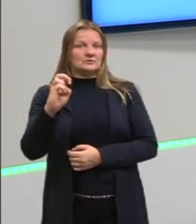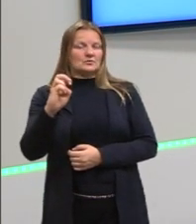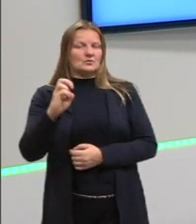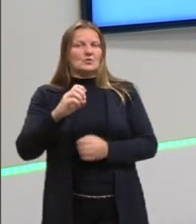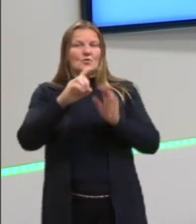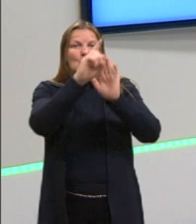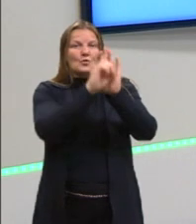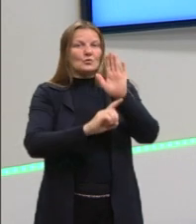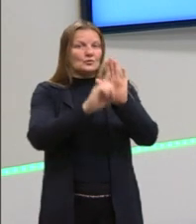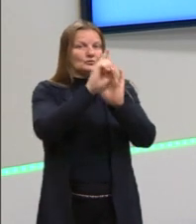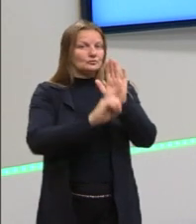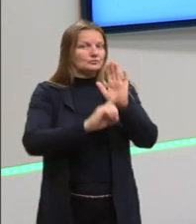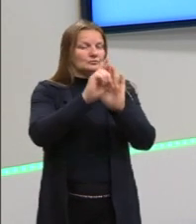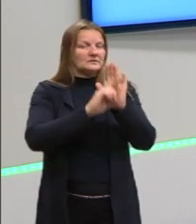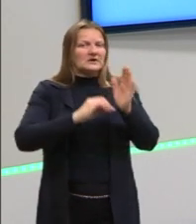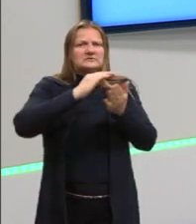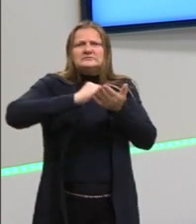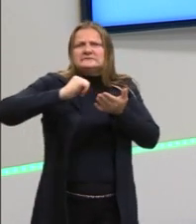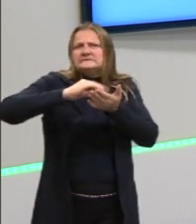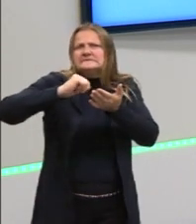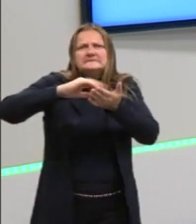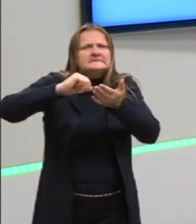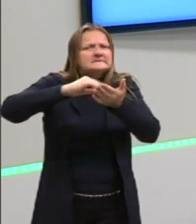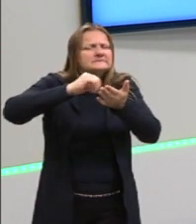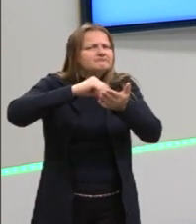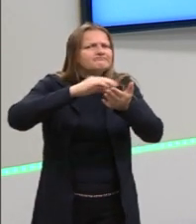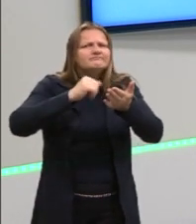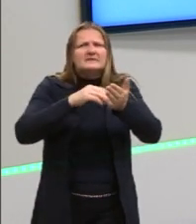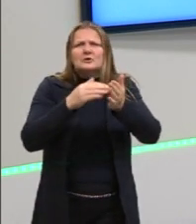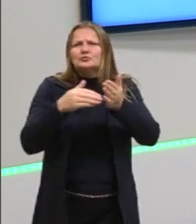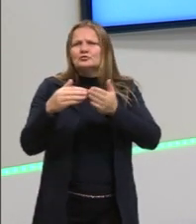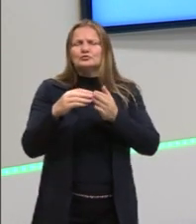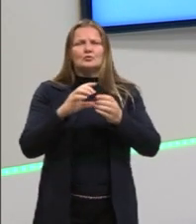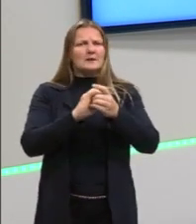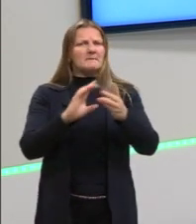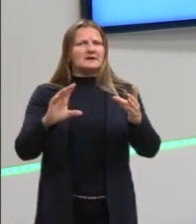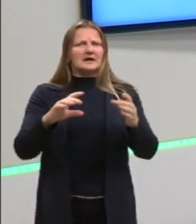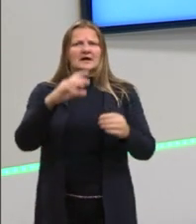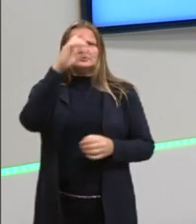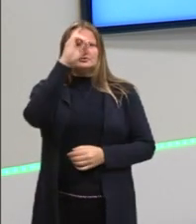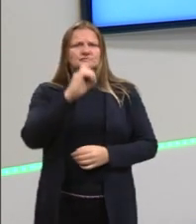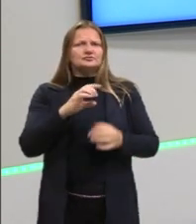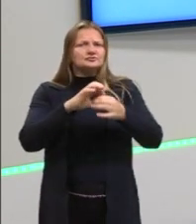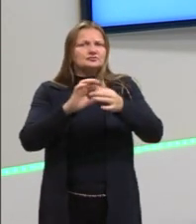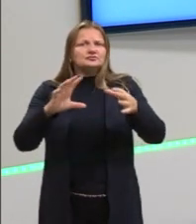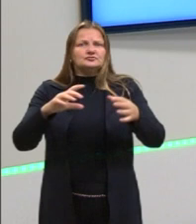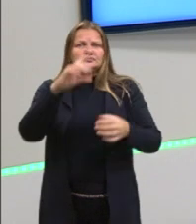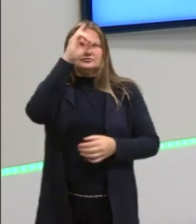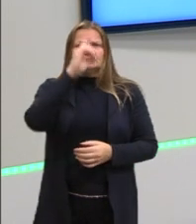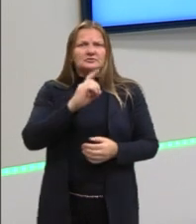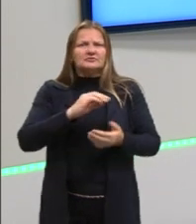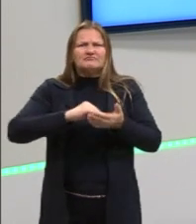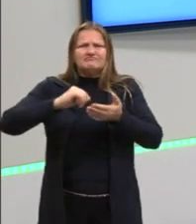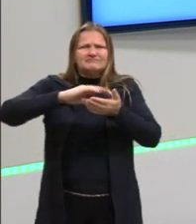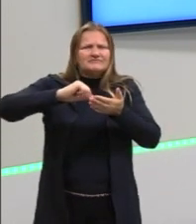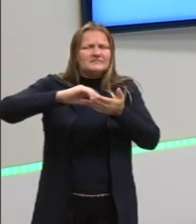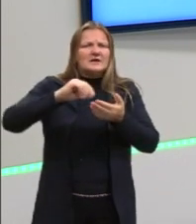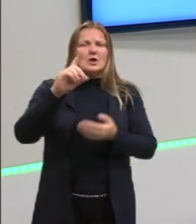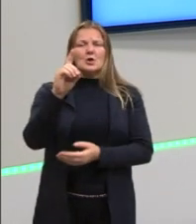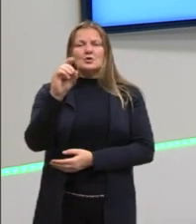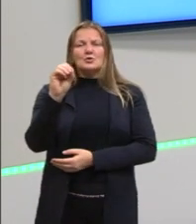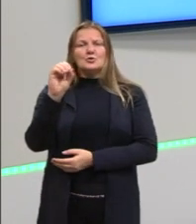decreto, que tira de forma mais contundente as liberdades, que permite com que os DOPs façam